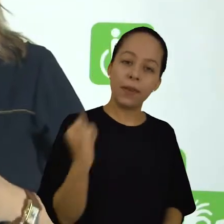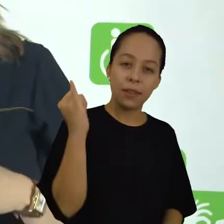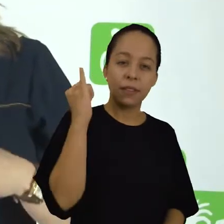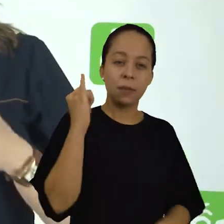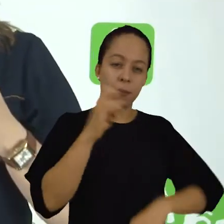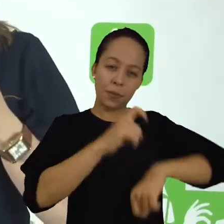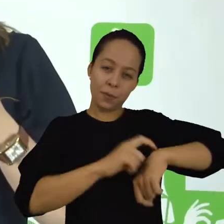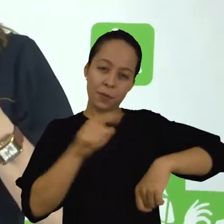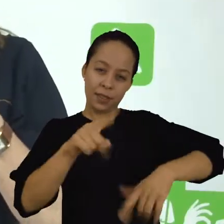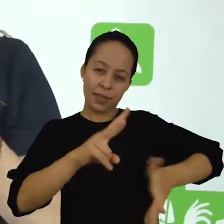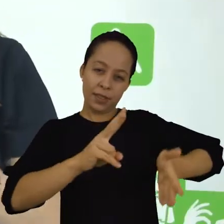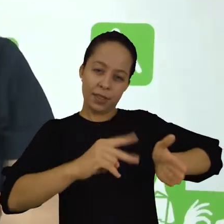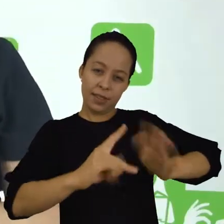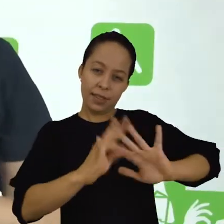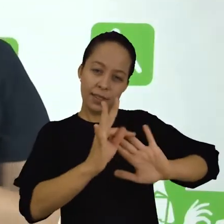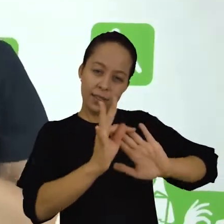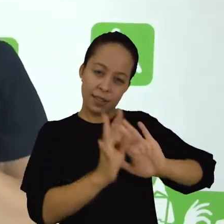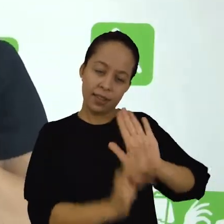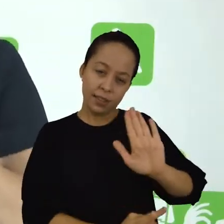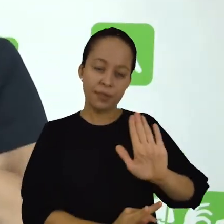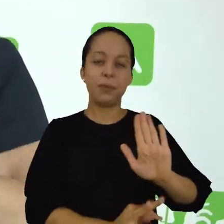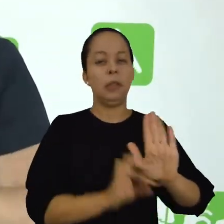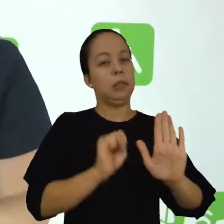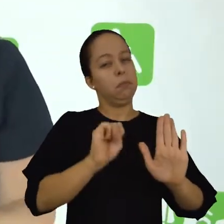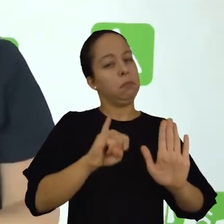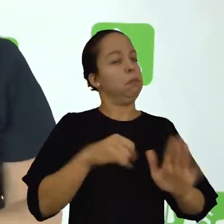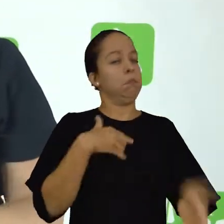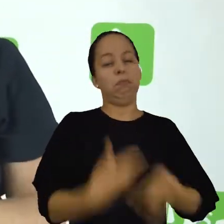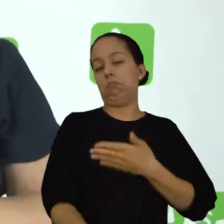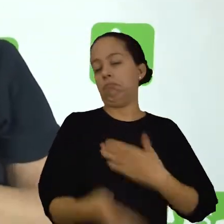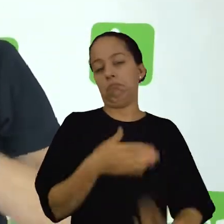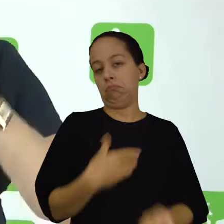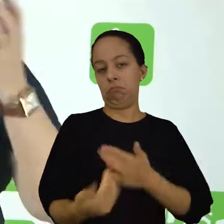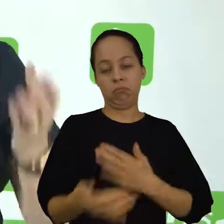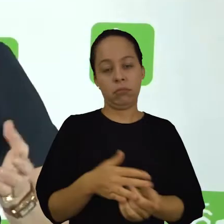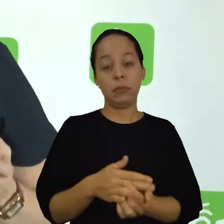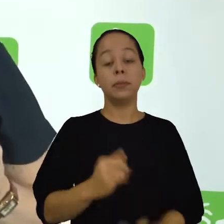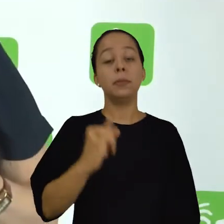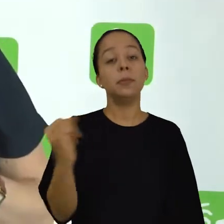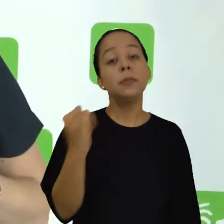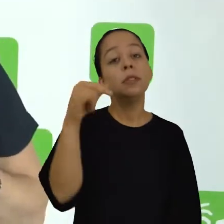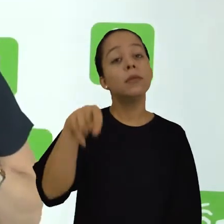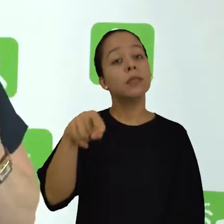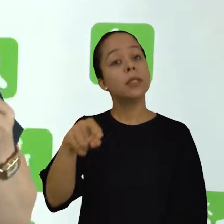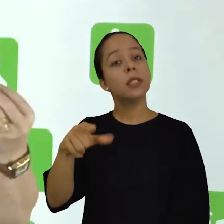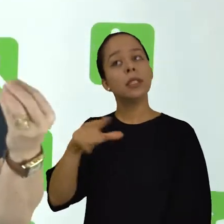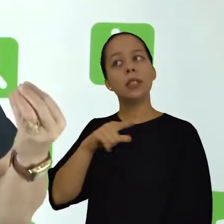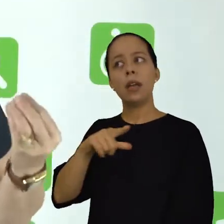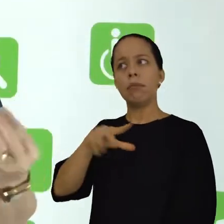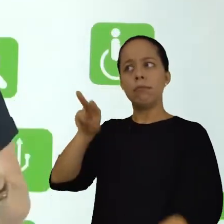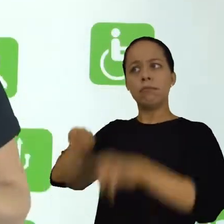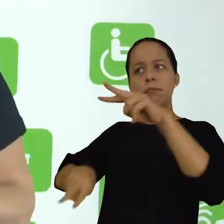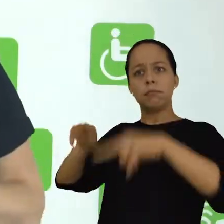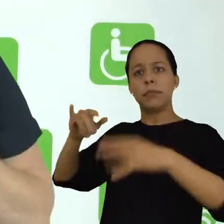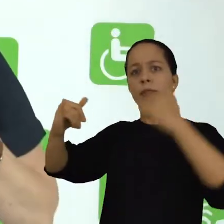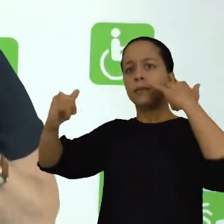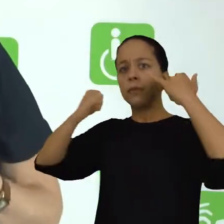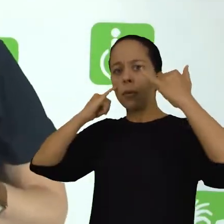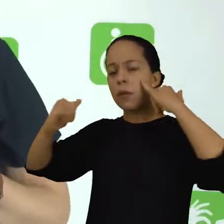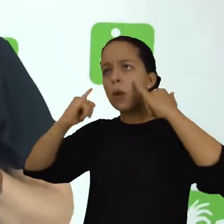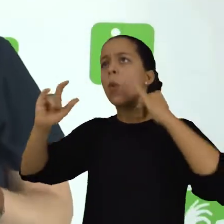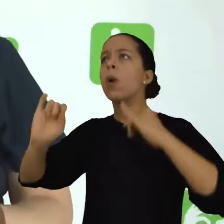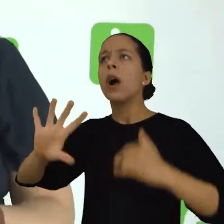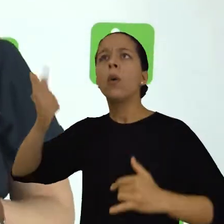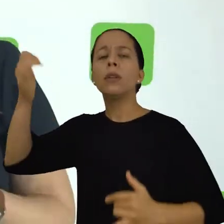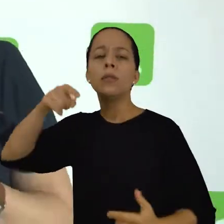que você, ao ler um determinado texto, seja ele qual for, que você faça uma interpretação dos